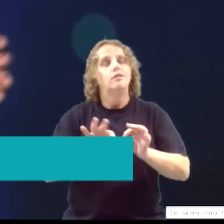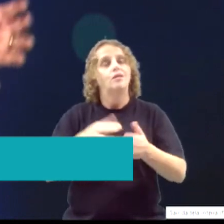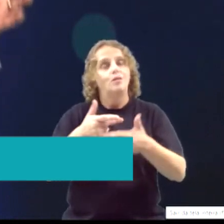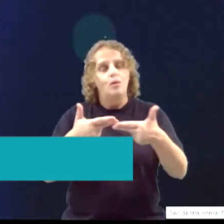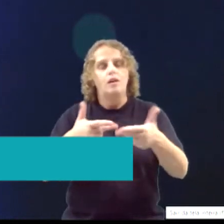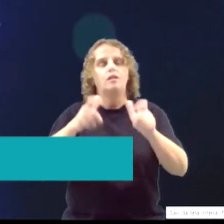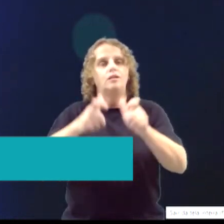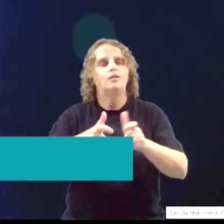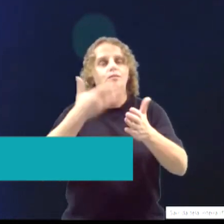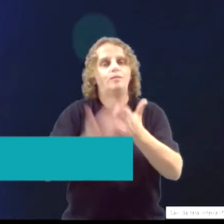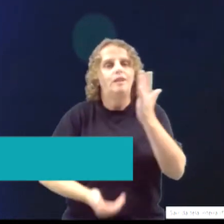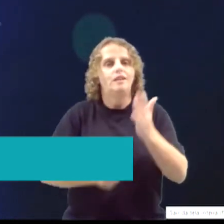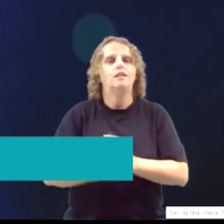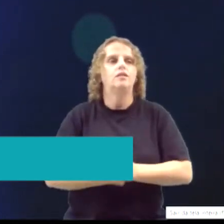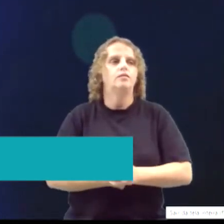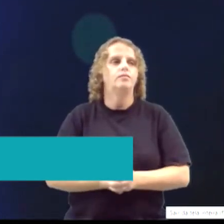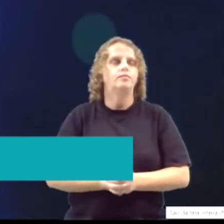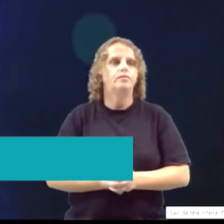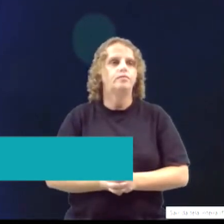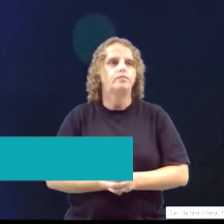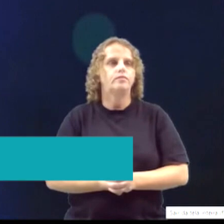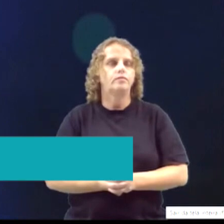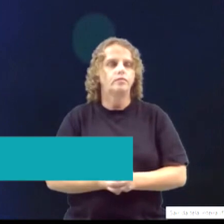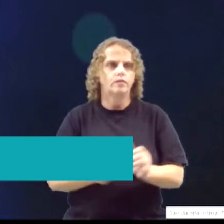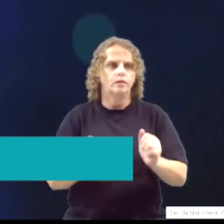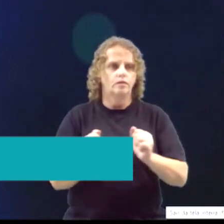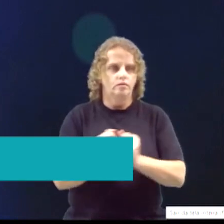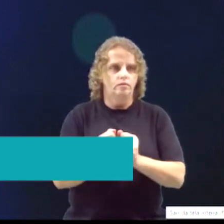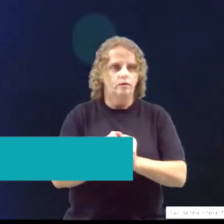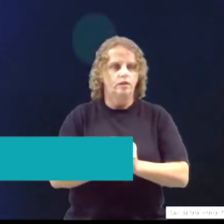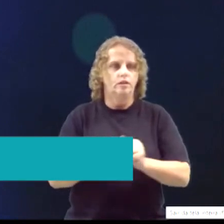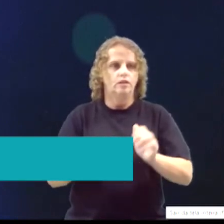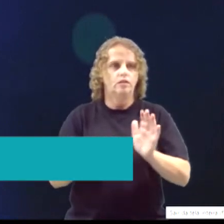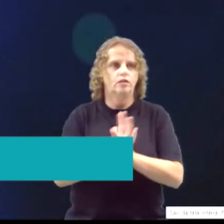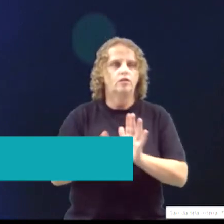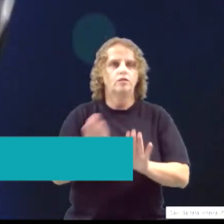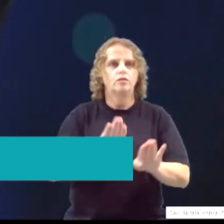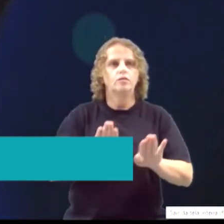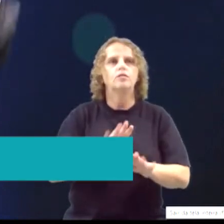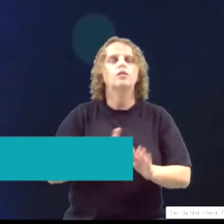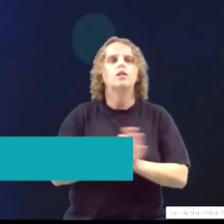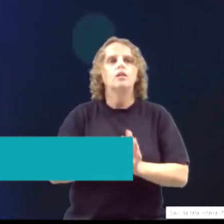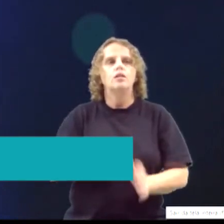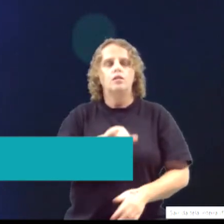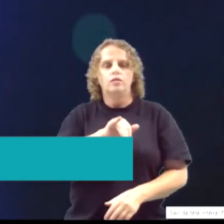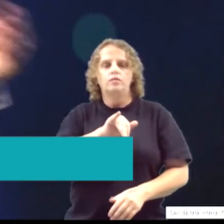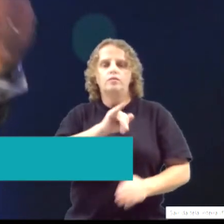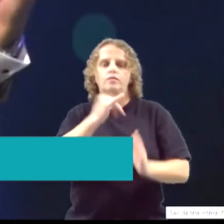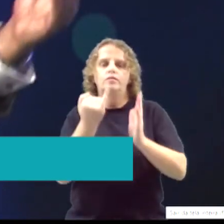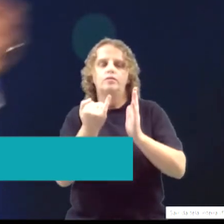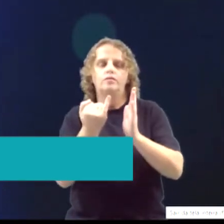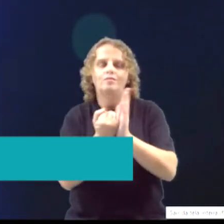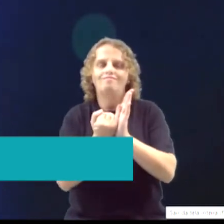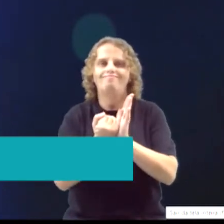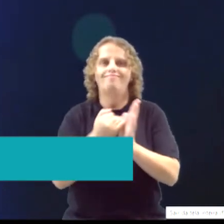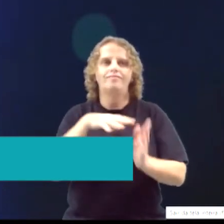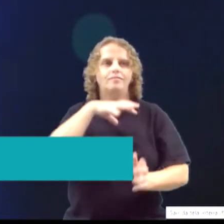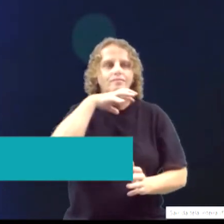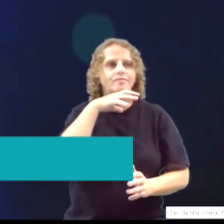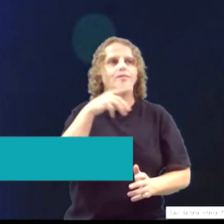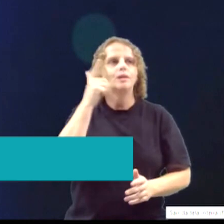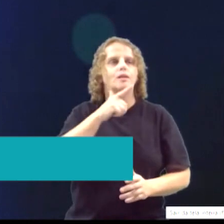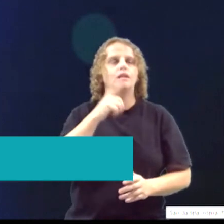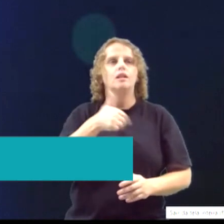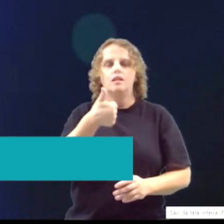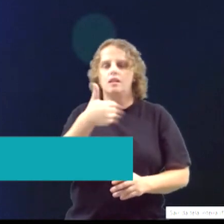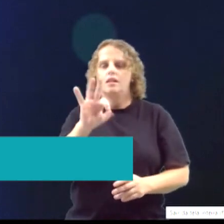tiveram prejuízo fiscal, junto com as benesses que o IR pode produzir, como a diminuição em 10% da taxa